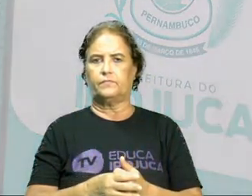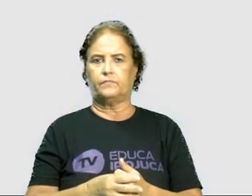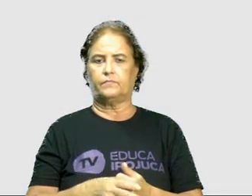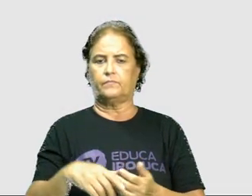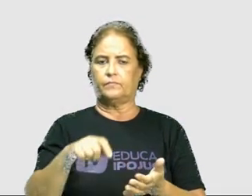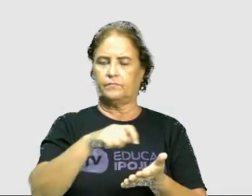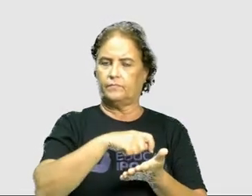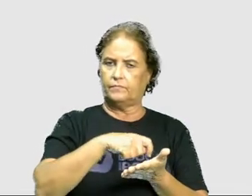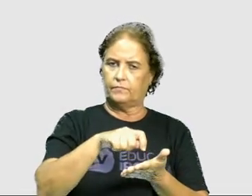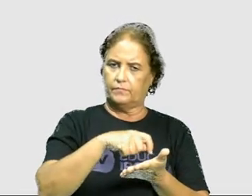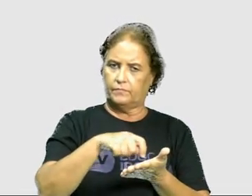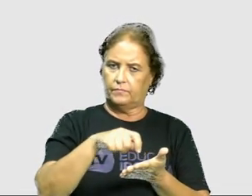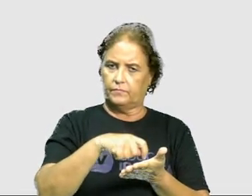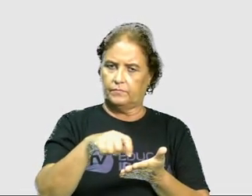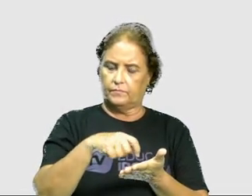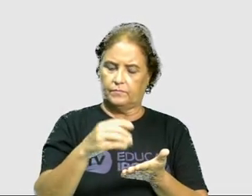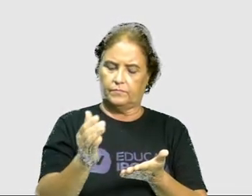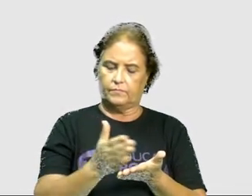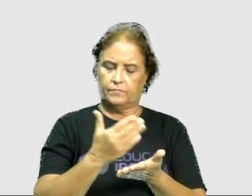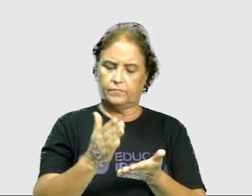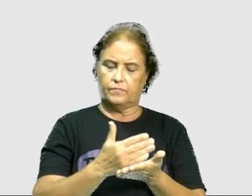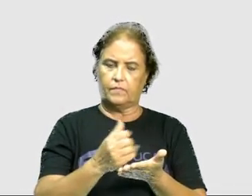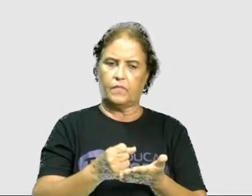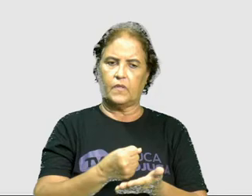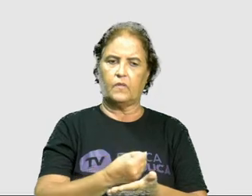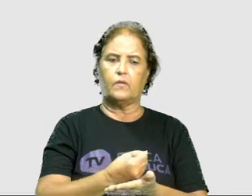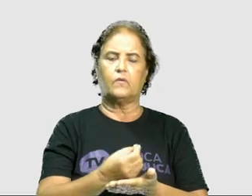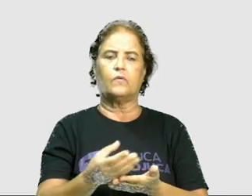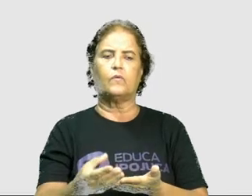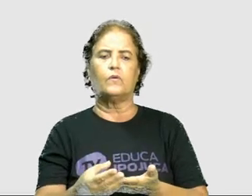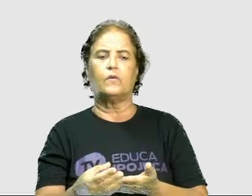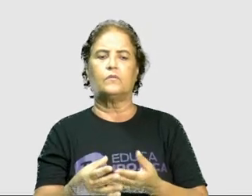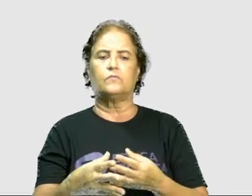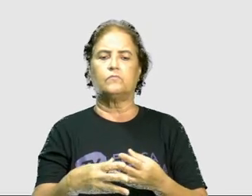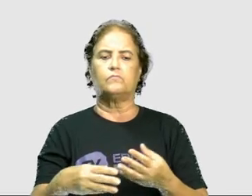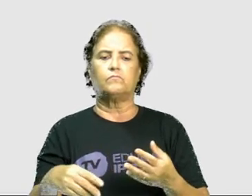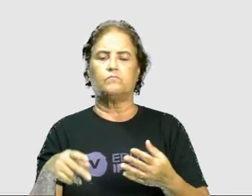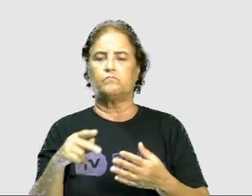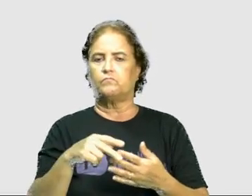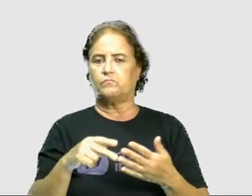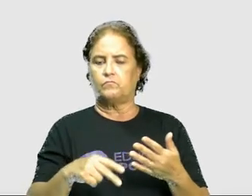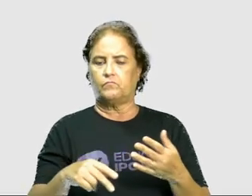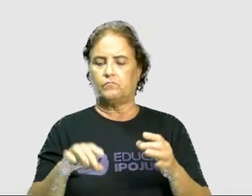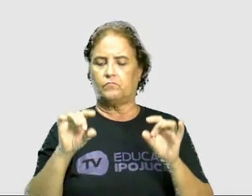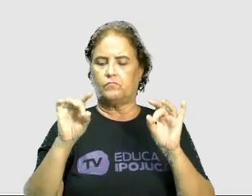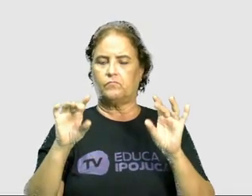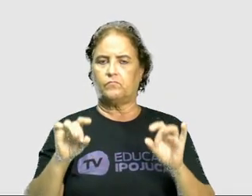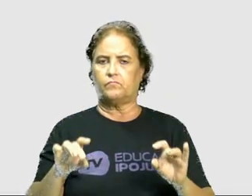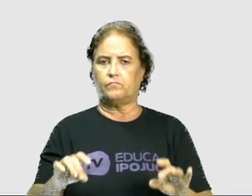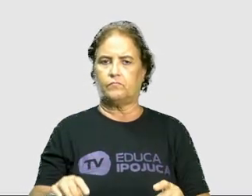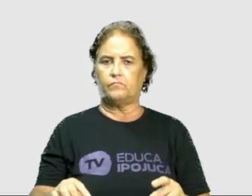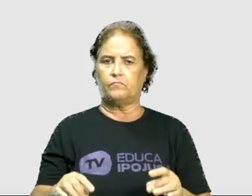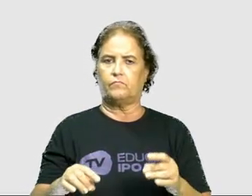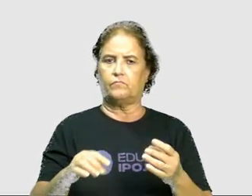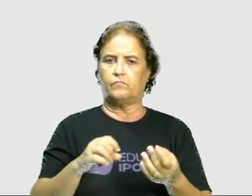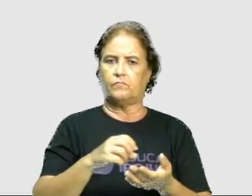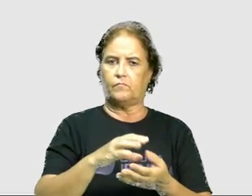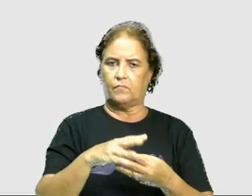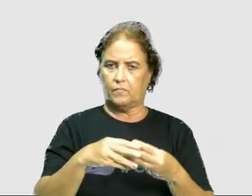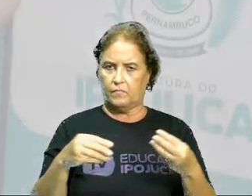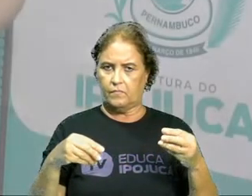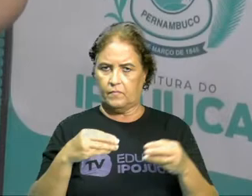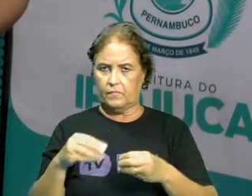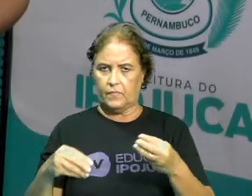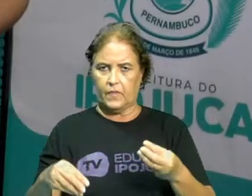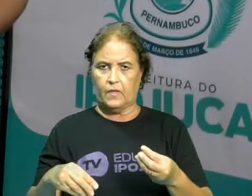Escreva no seu caderno quais propriedades específicas da matéria você observa no seu dia a dia.